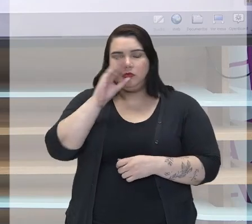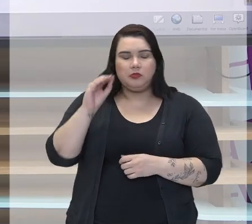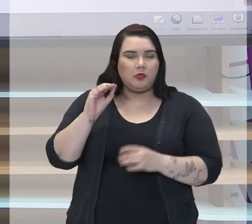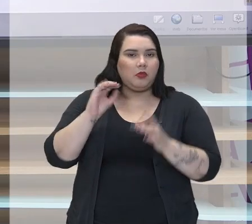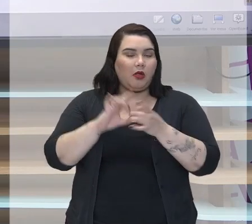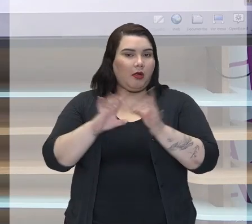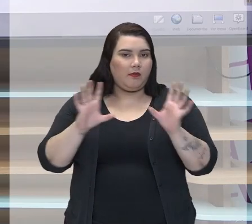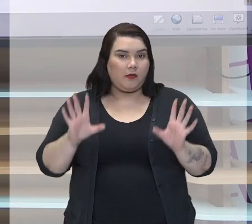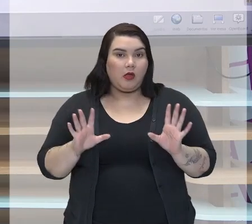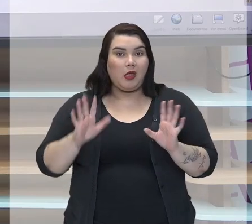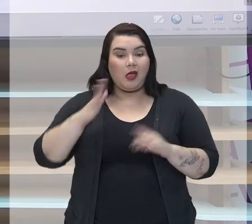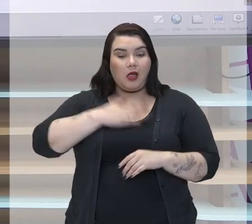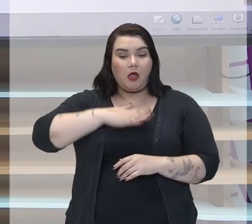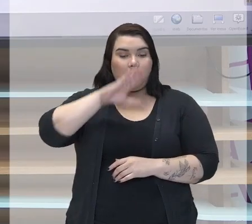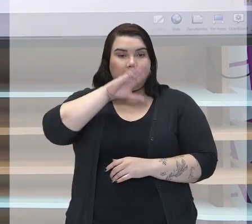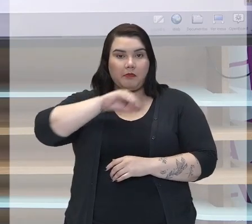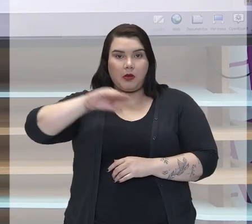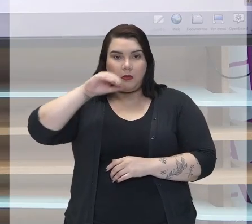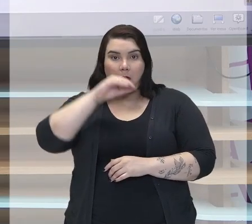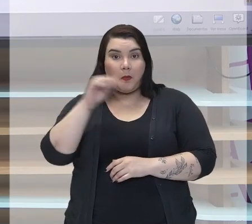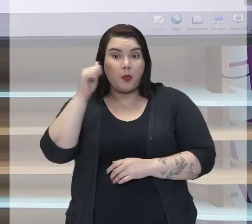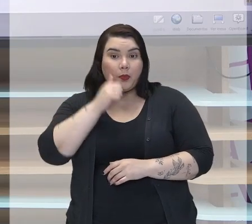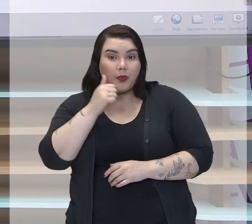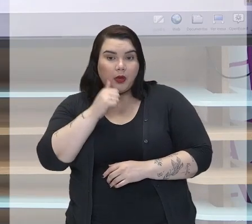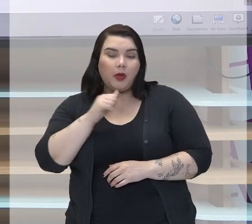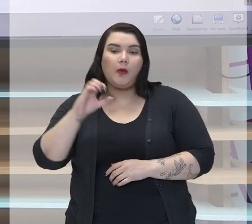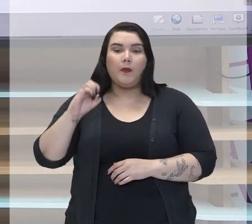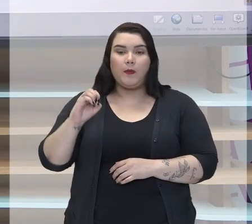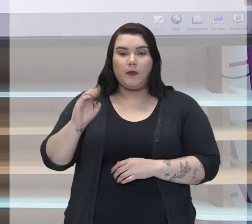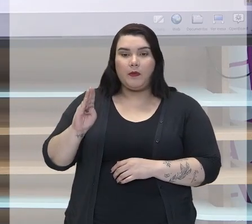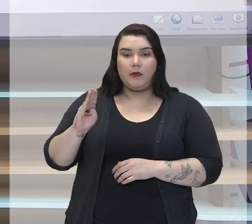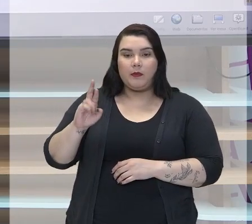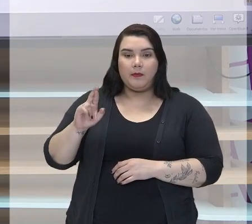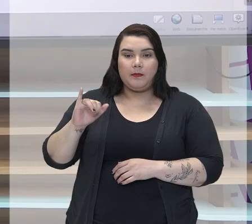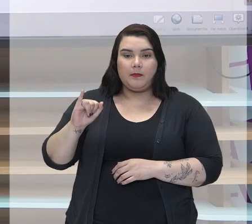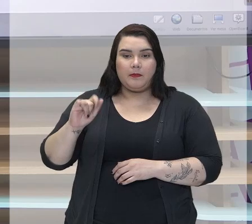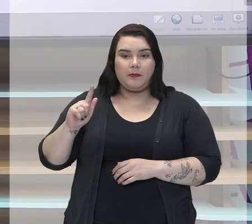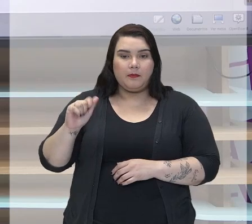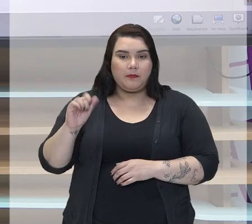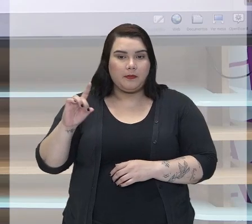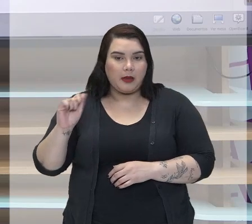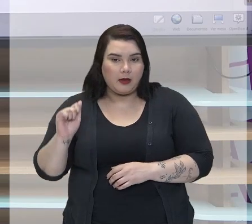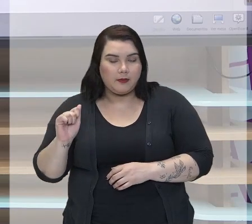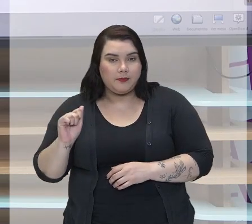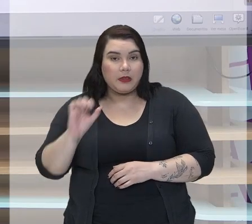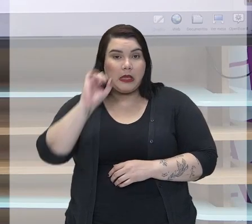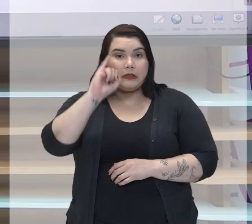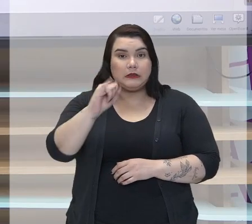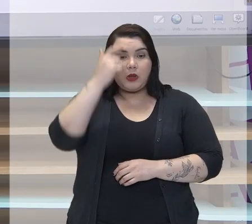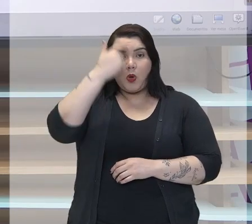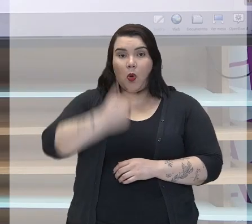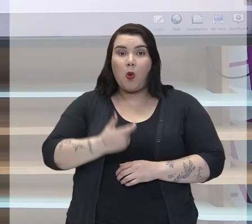para qualquer pessoa. Obrigada. O homem sempre vai também falar obrigado.